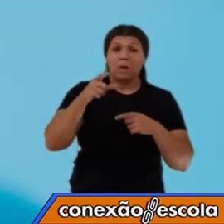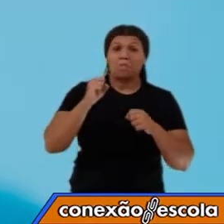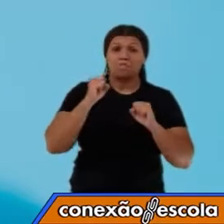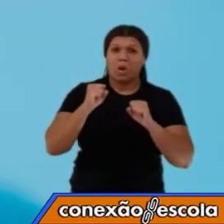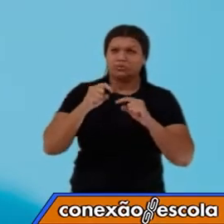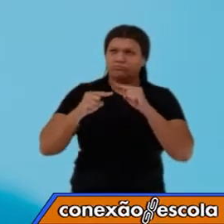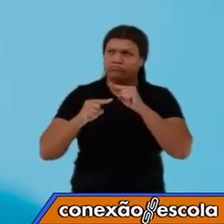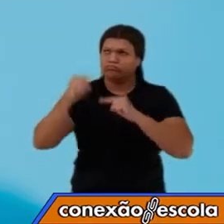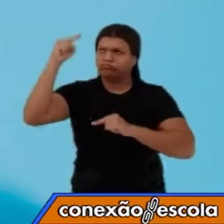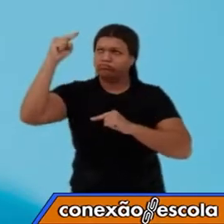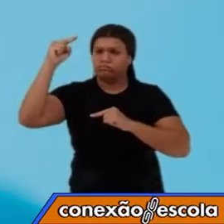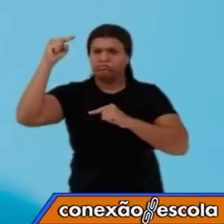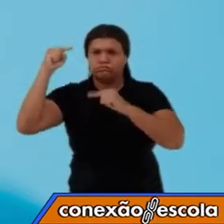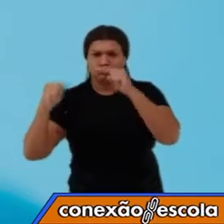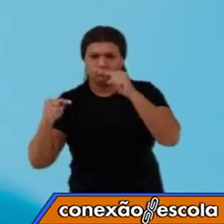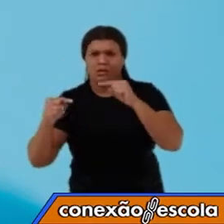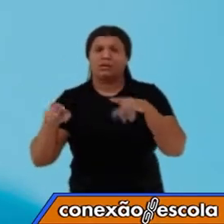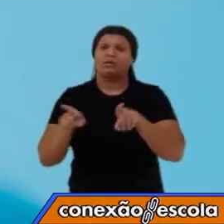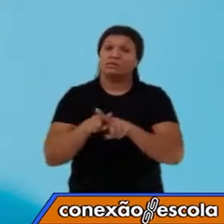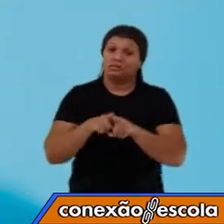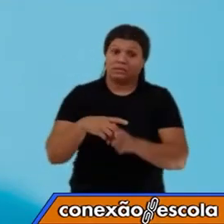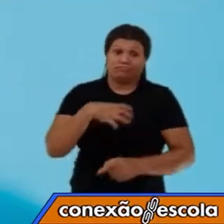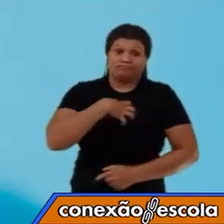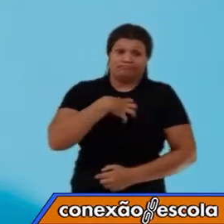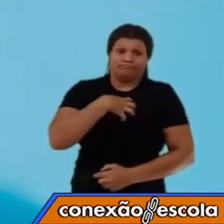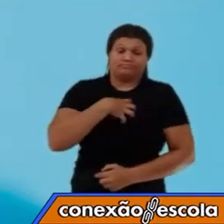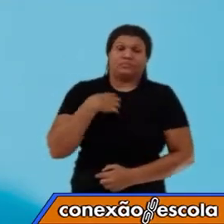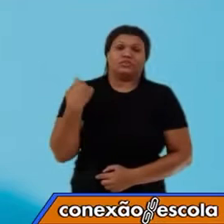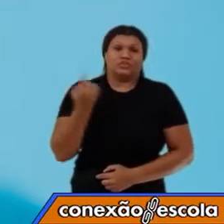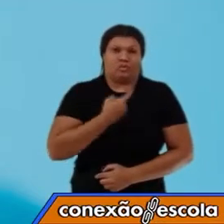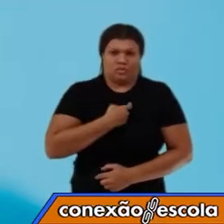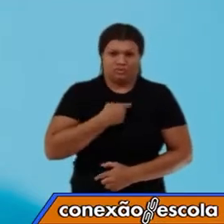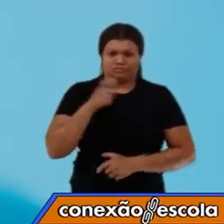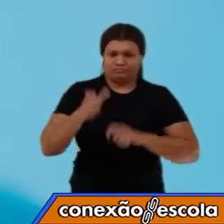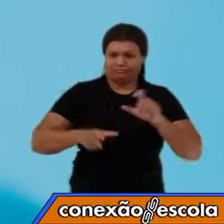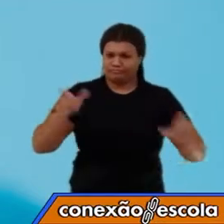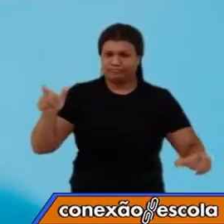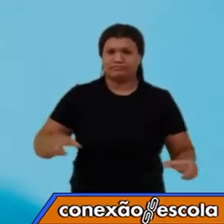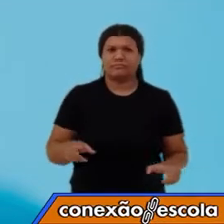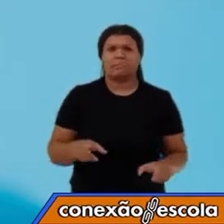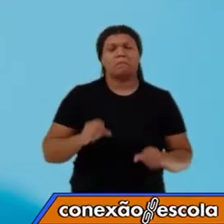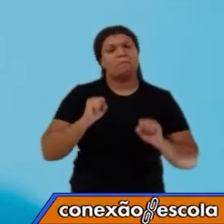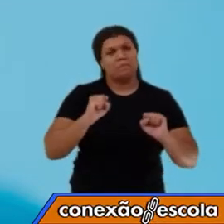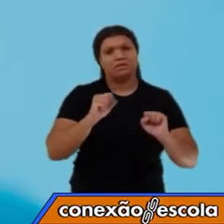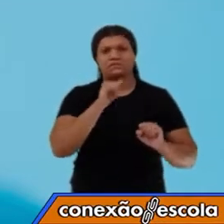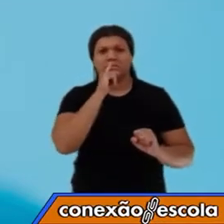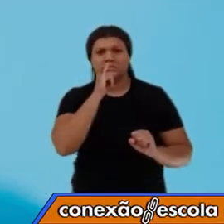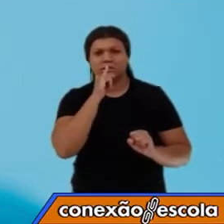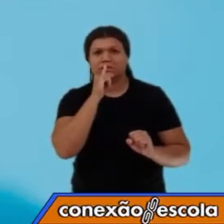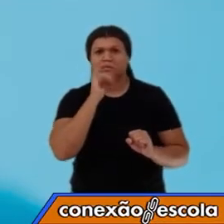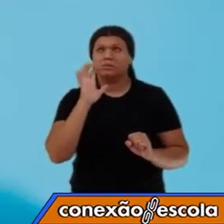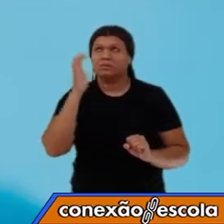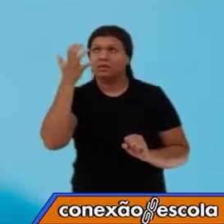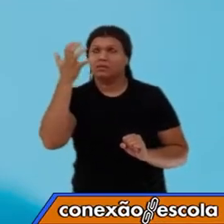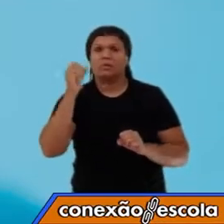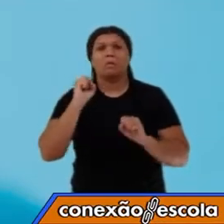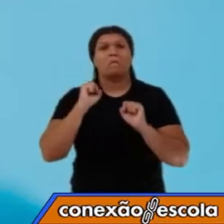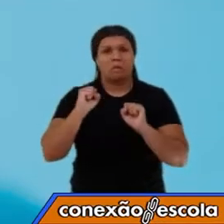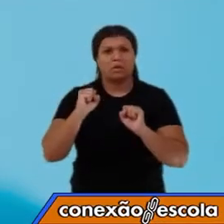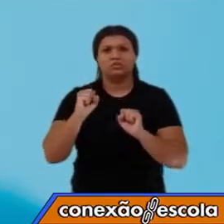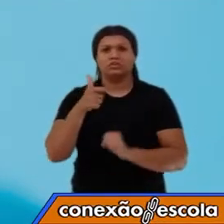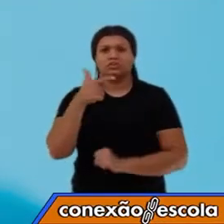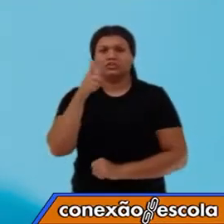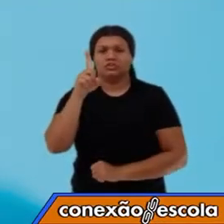sensação térmica. A temperatura máxima daquele dia pode ser de 18 graus,